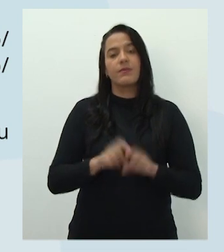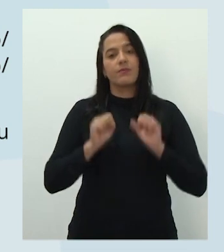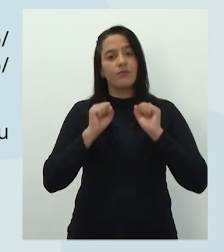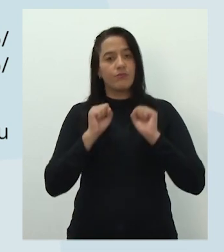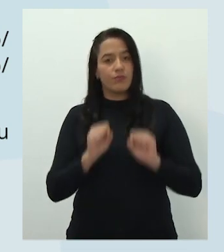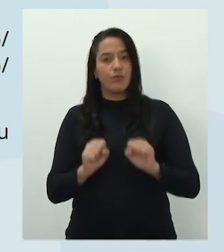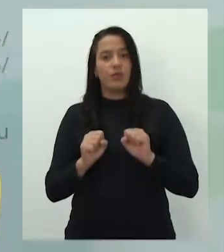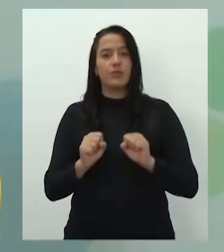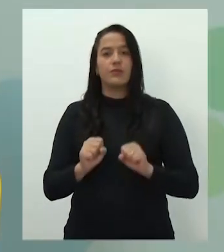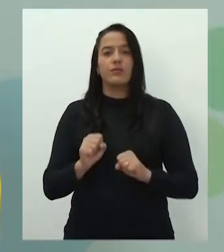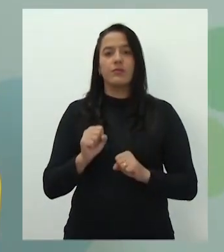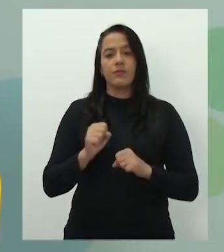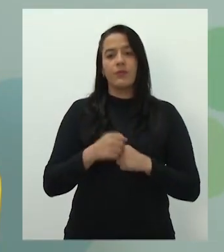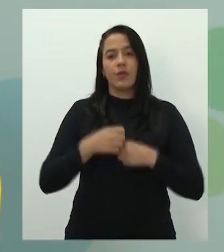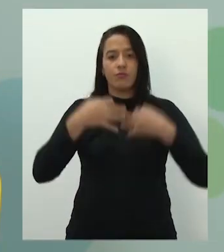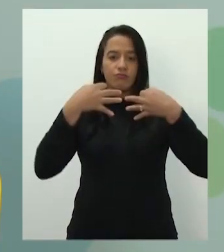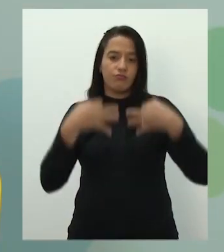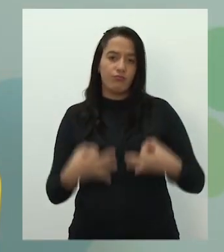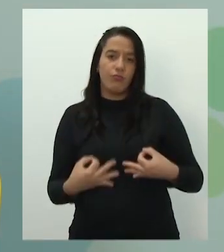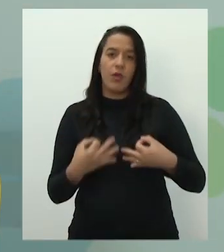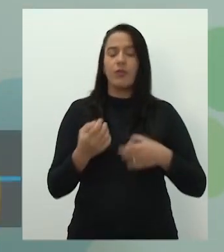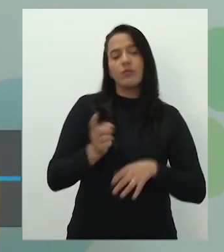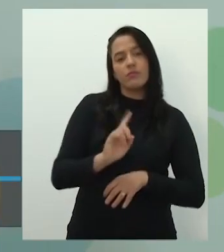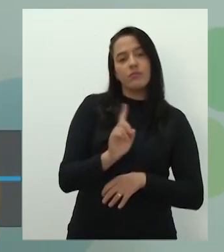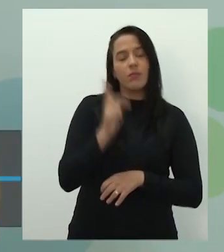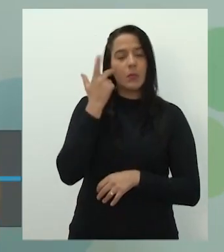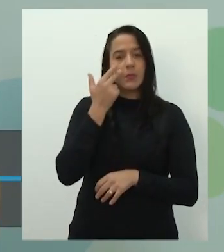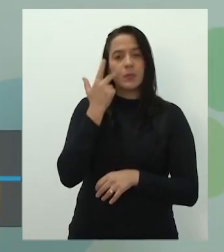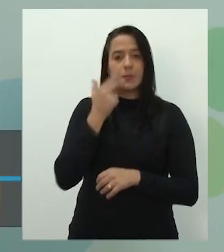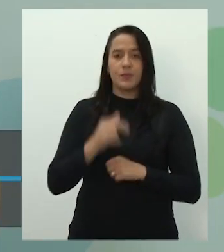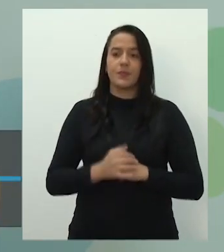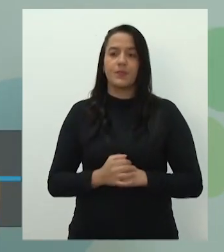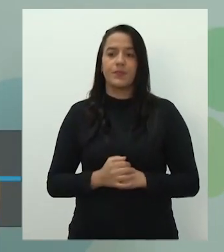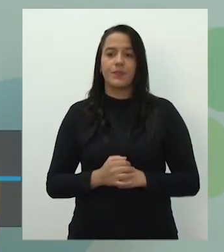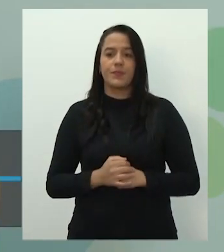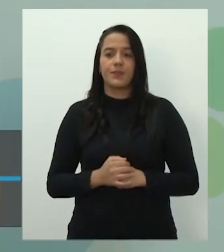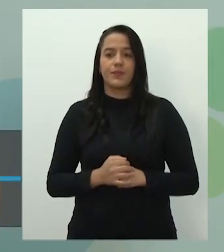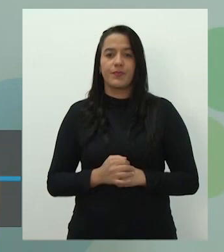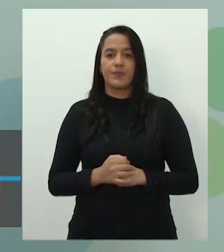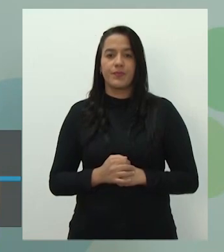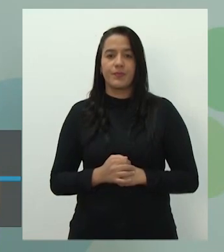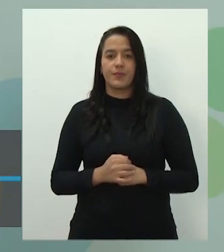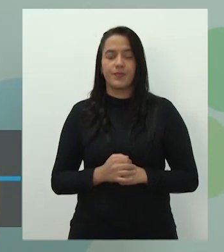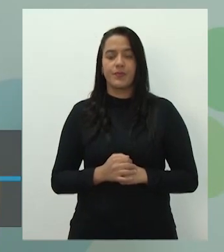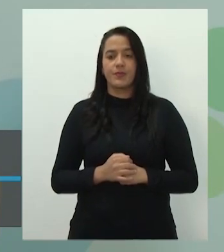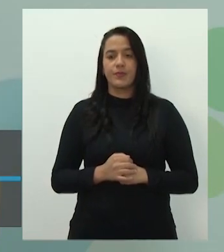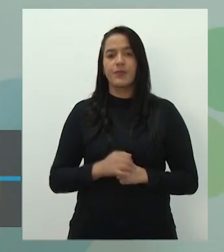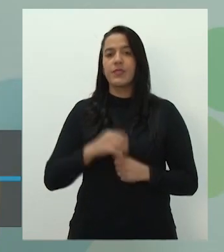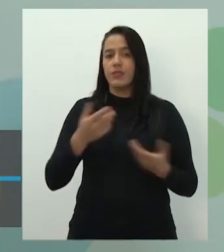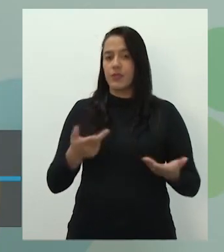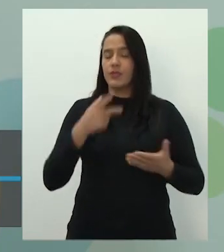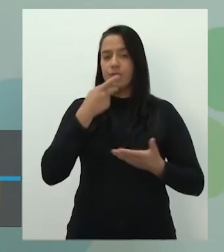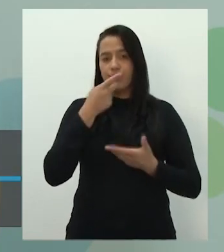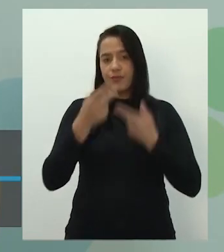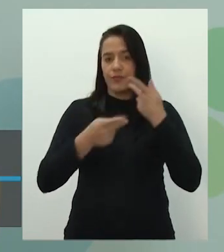Volta aqui na telinha para mim. Olha, a gente já falou bastante. Texto verbal, não verbal e misto. Já falamos bastante no segundo bimestre. Também